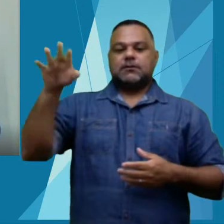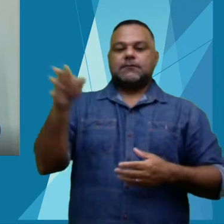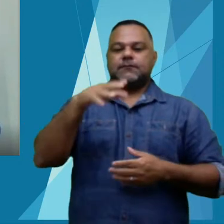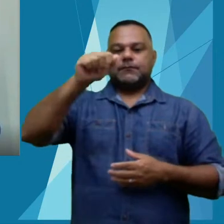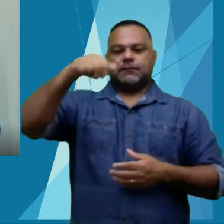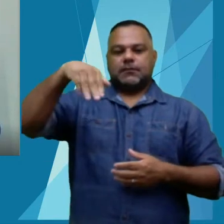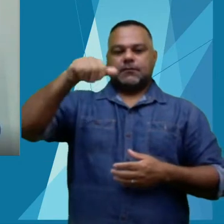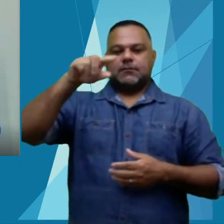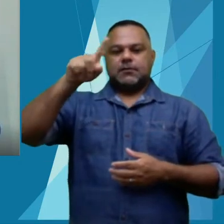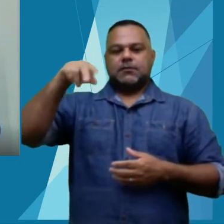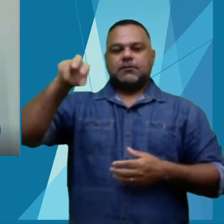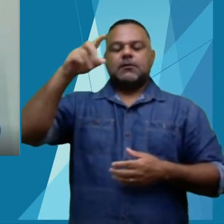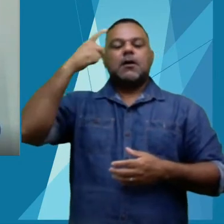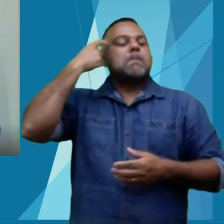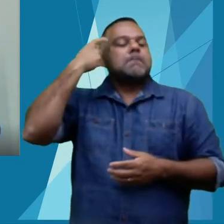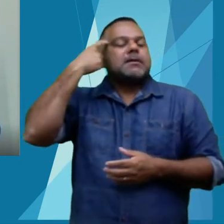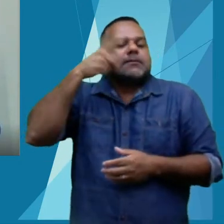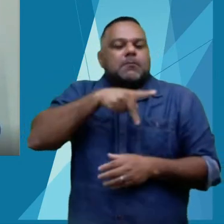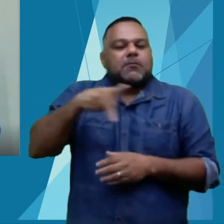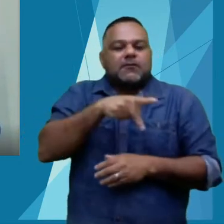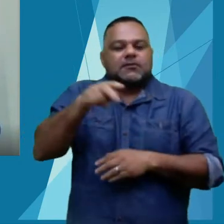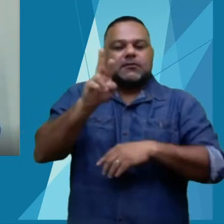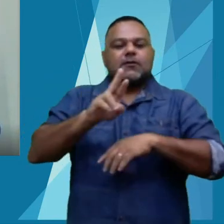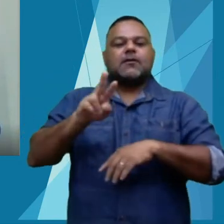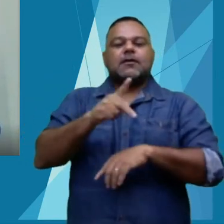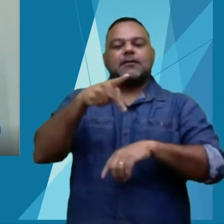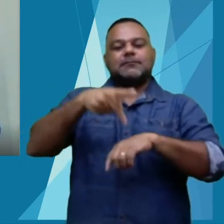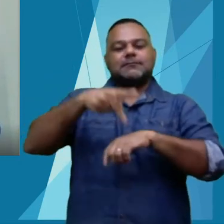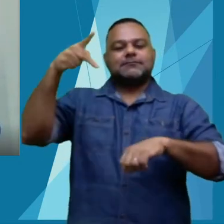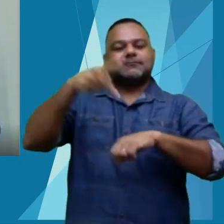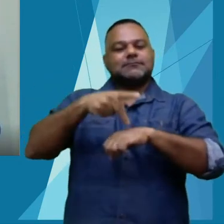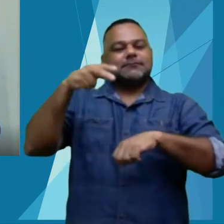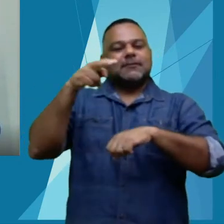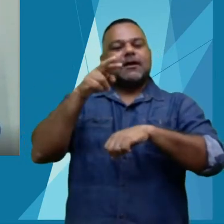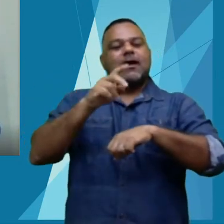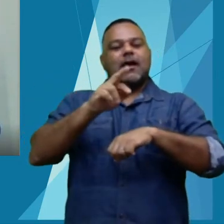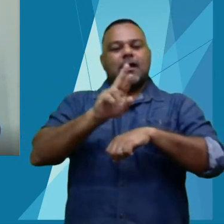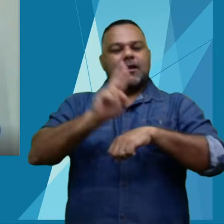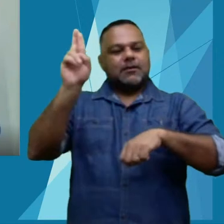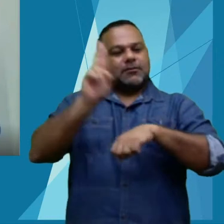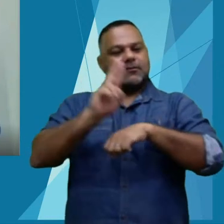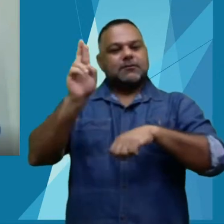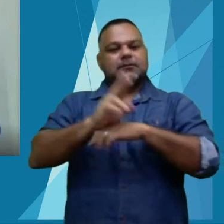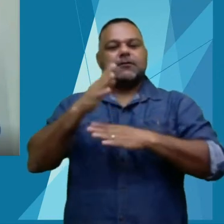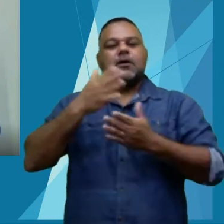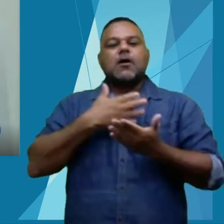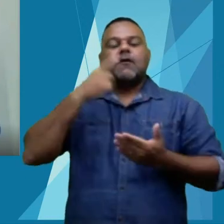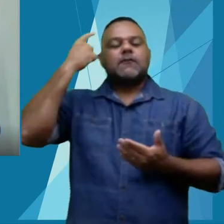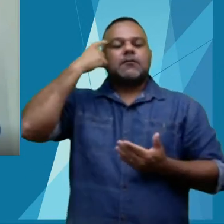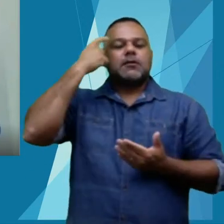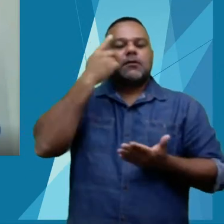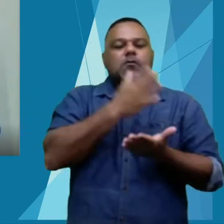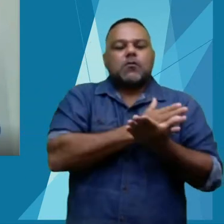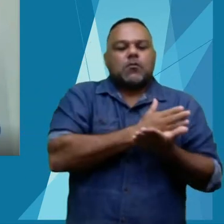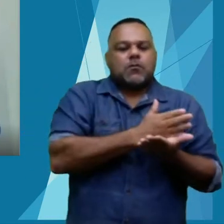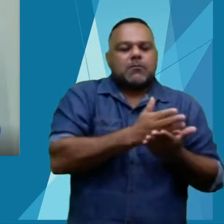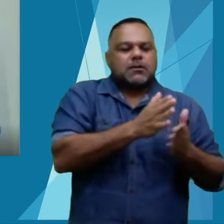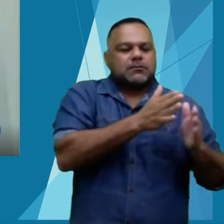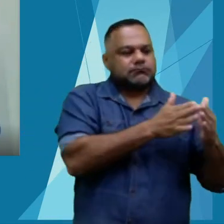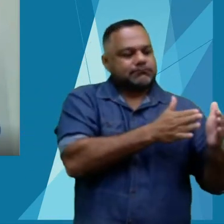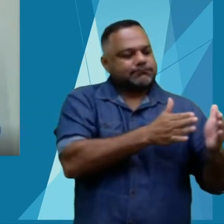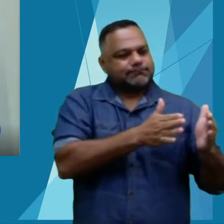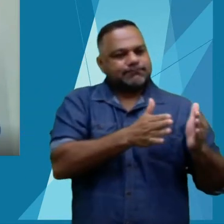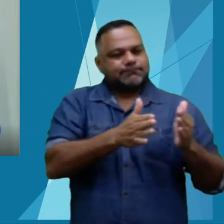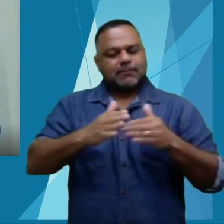reitora, professora do Instituto Federal do Acre, fazer parte da concepção, do sonho, acompanhando o